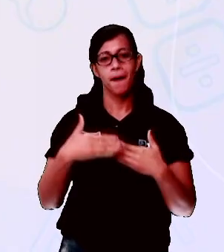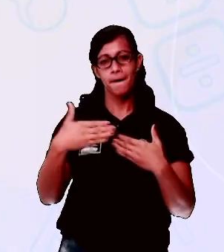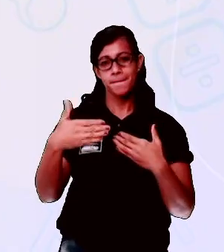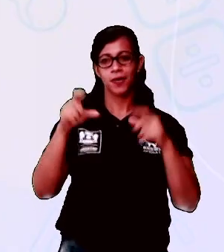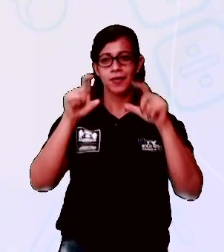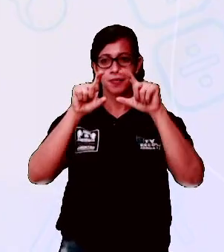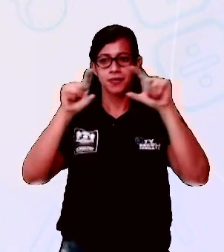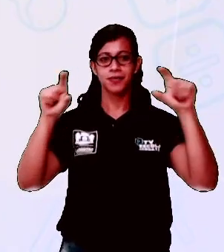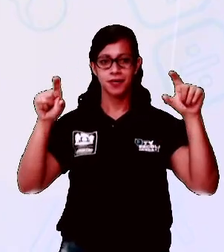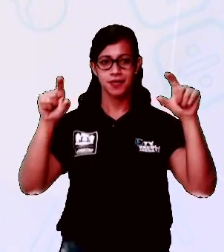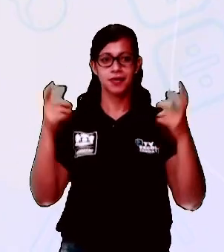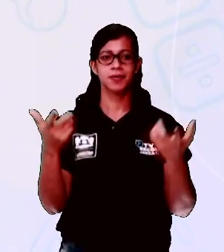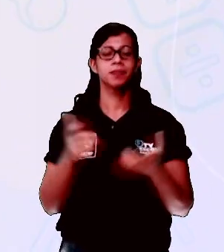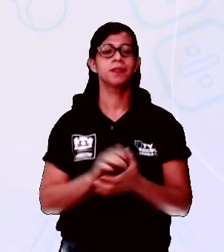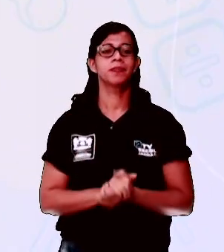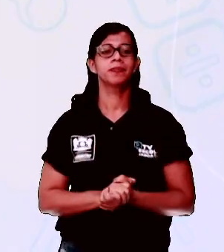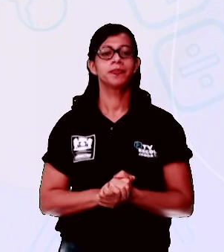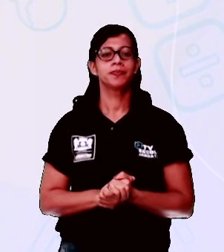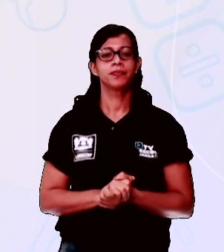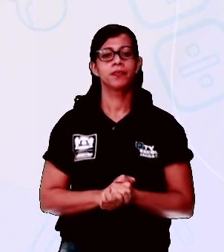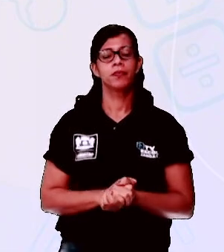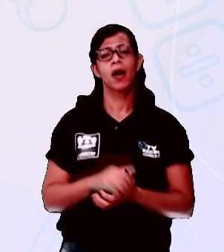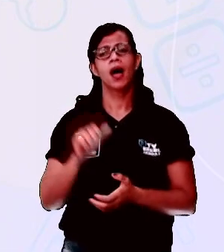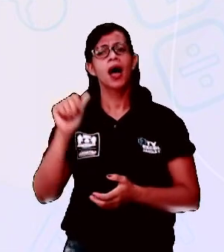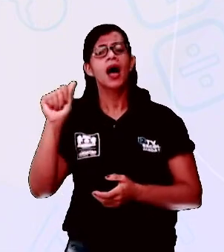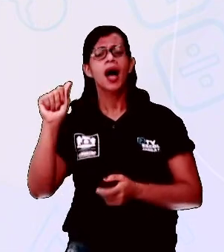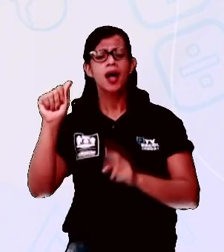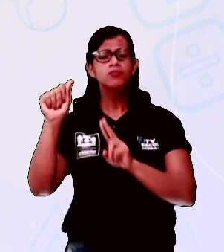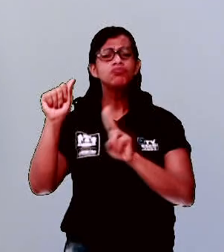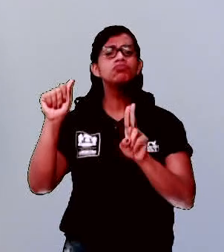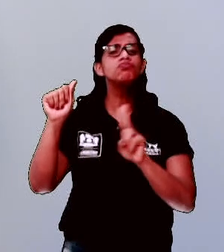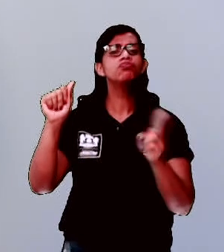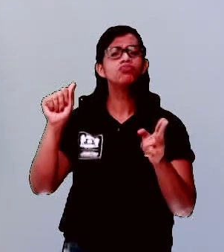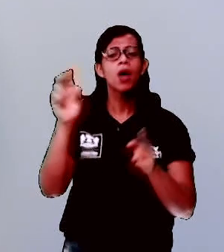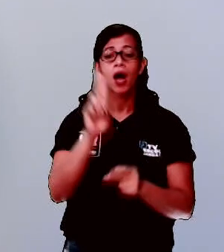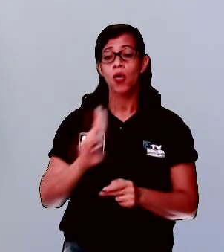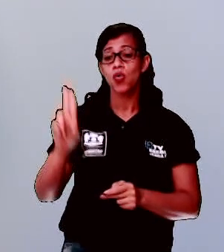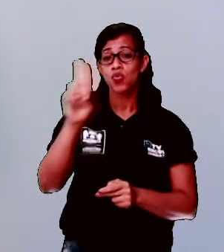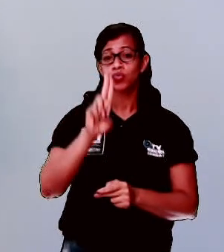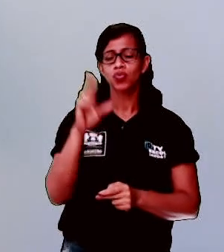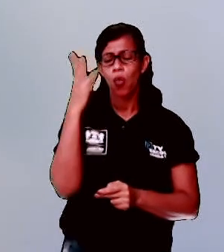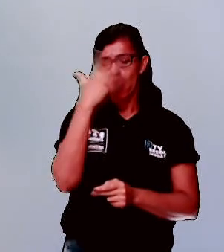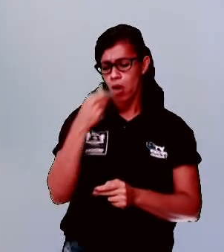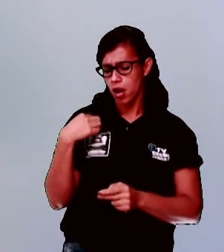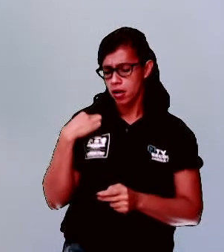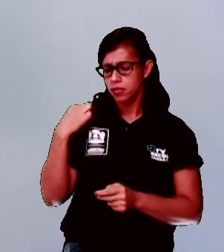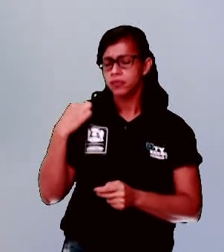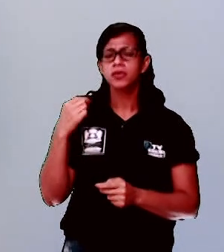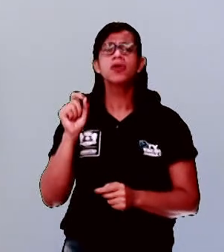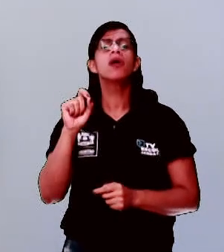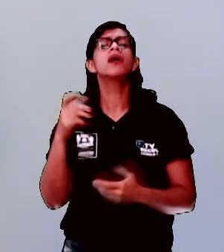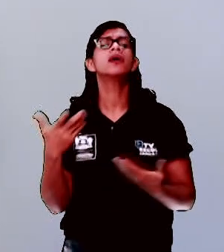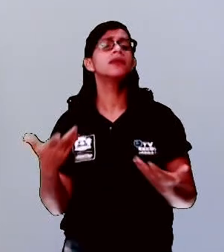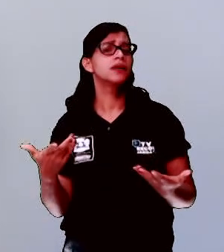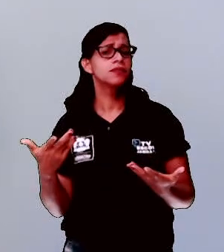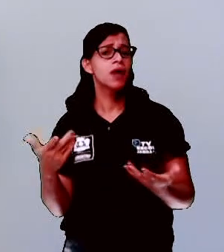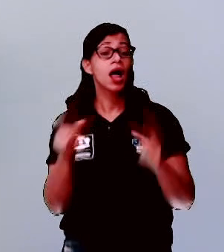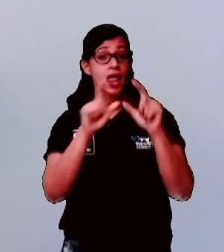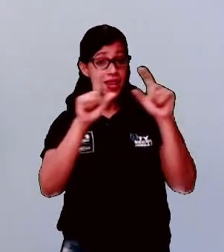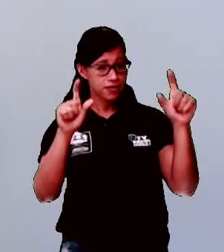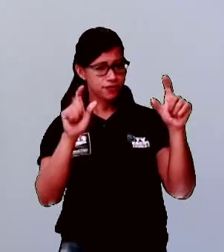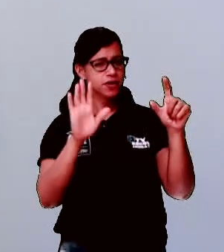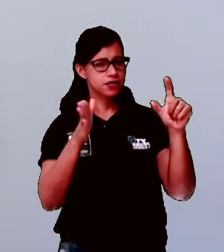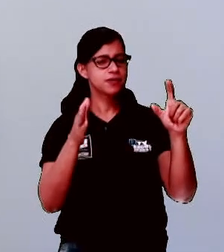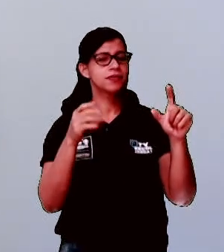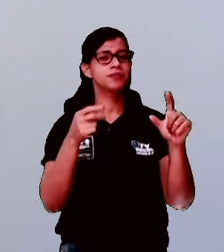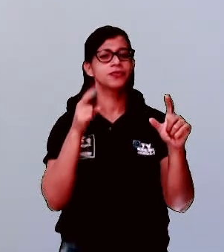A usou um lindo vestido. Quem será que usou um lindo vestido? Daquelas frases que nós vimos. Será